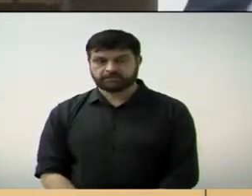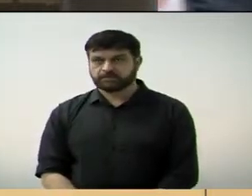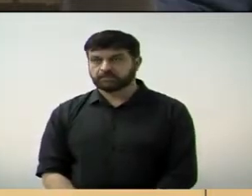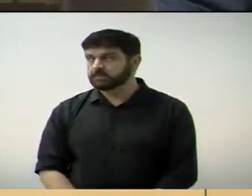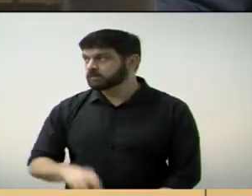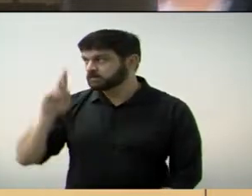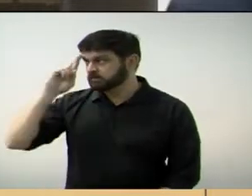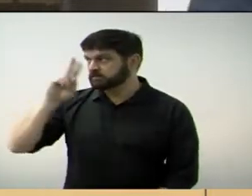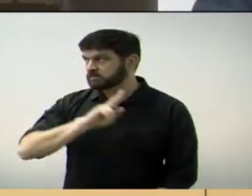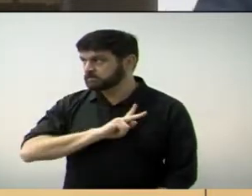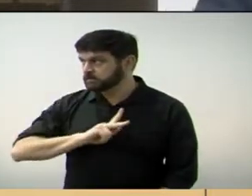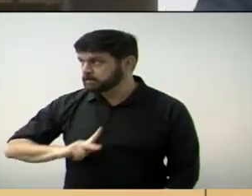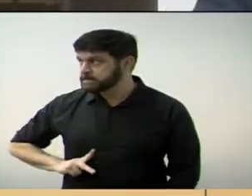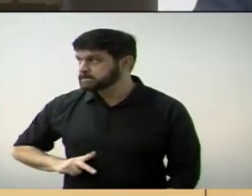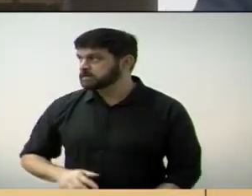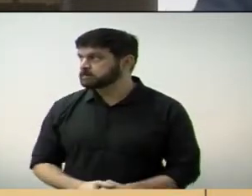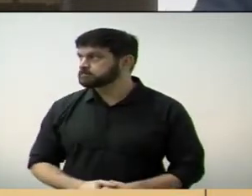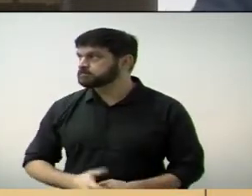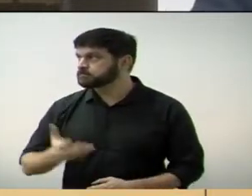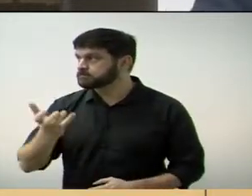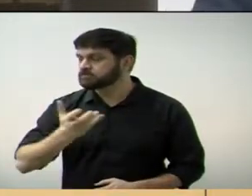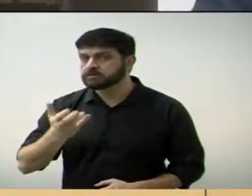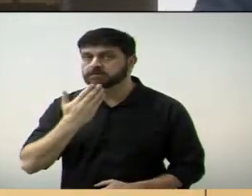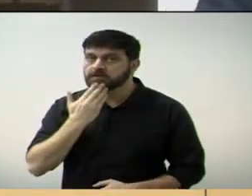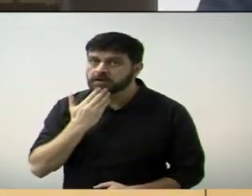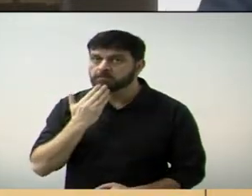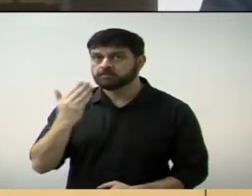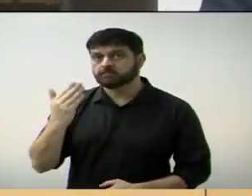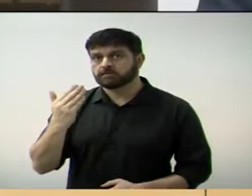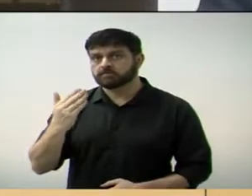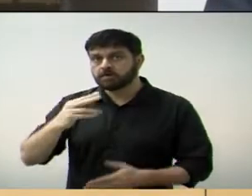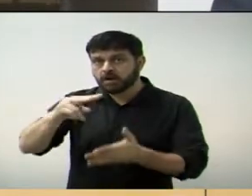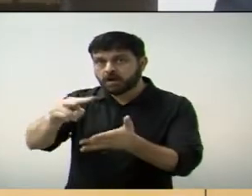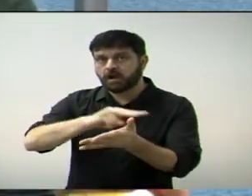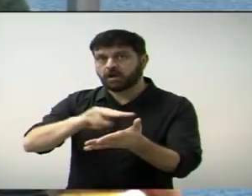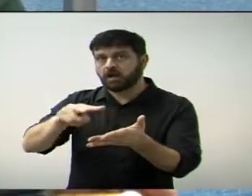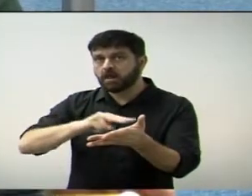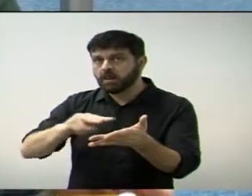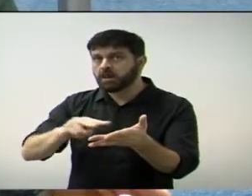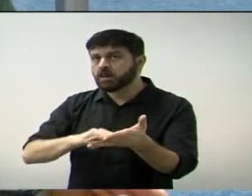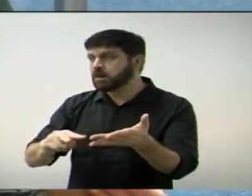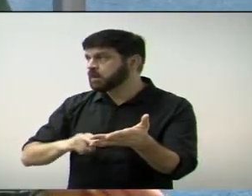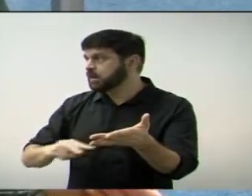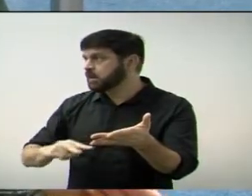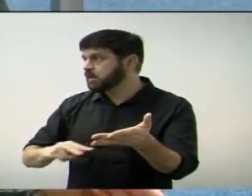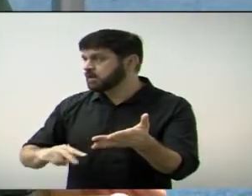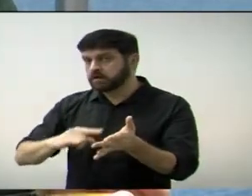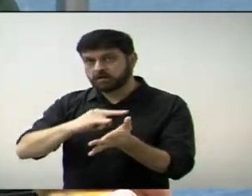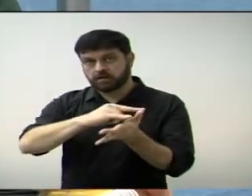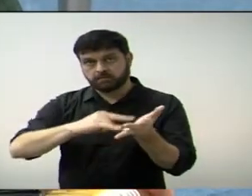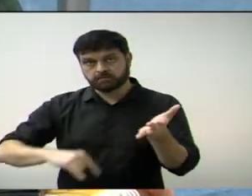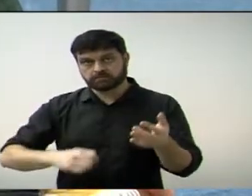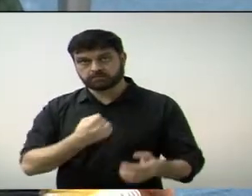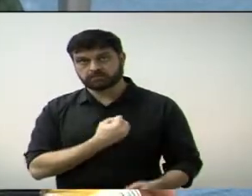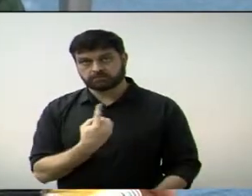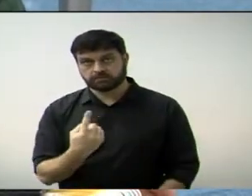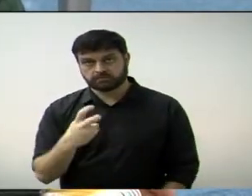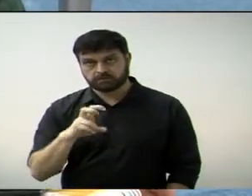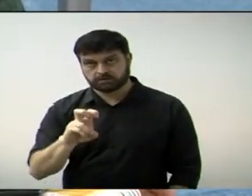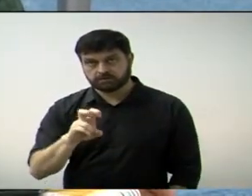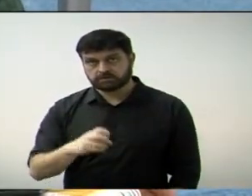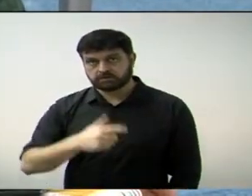Senhor presidente, gostaria que, por gentileza, fosse lida na íntegra a moção de número 15,